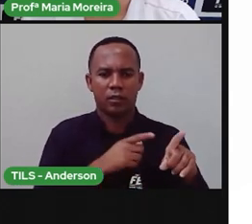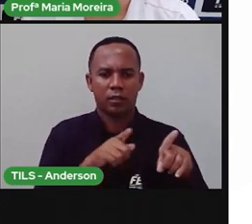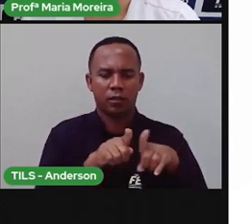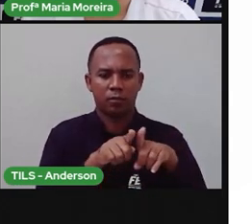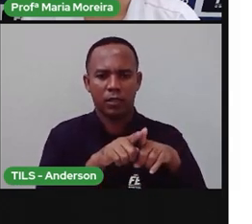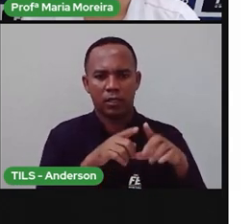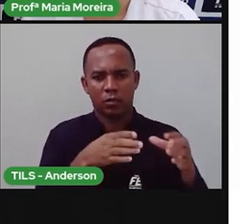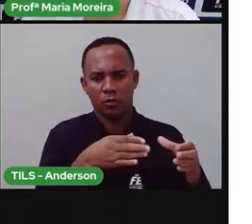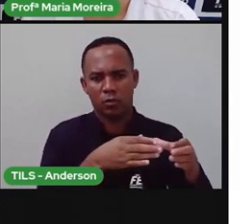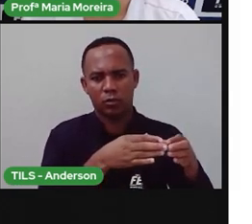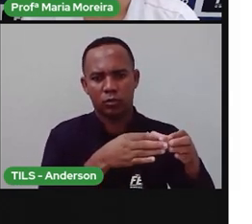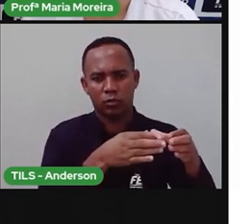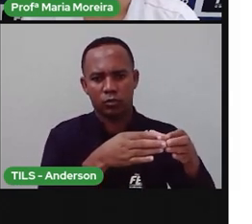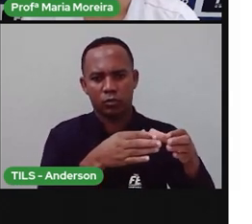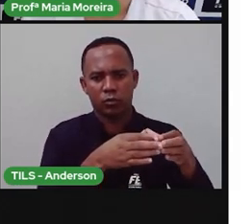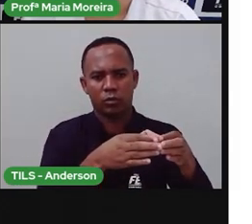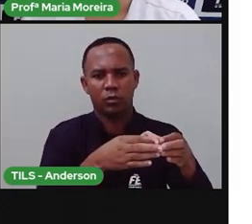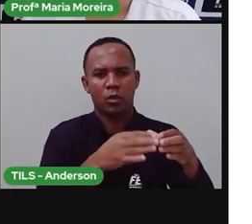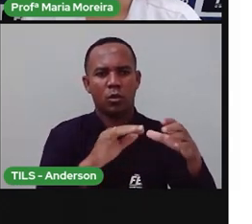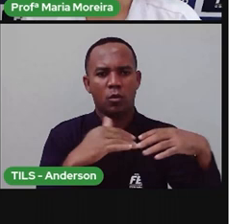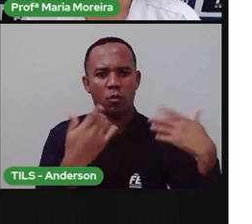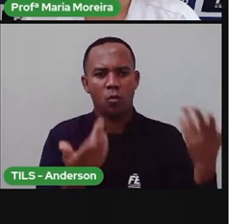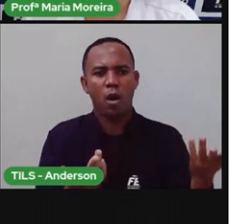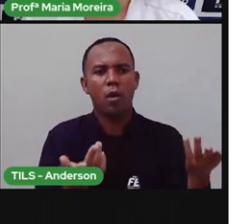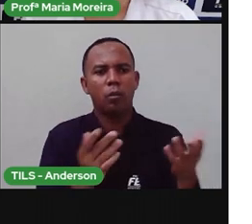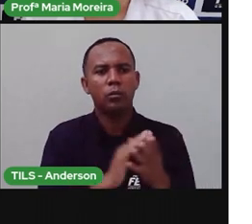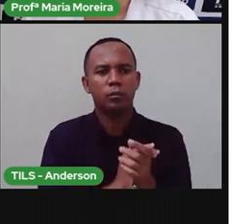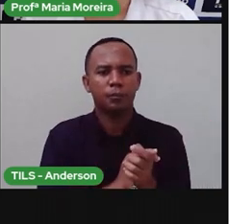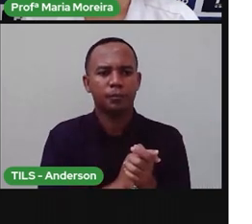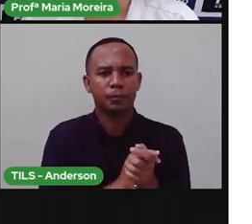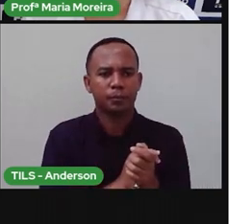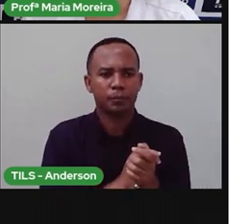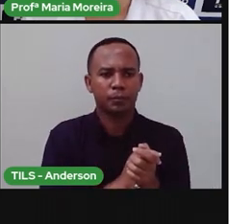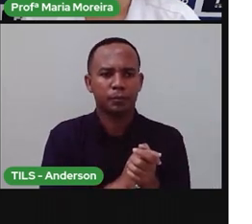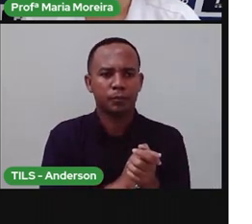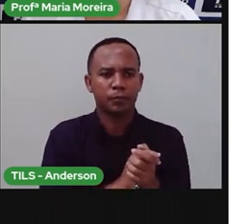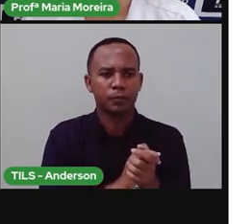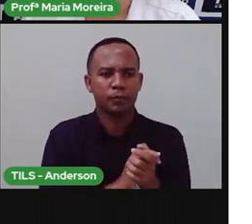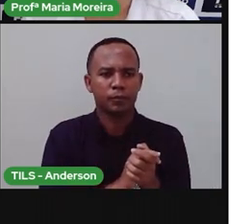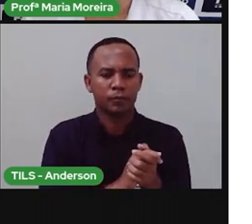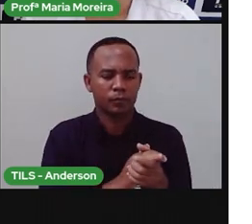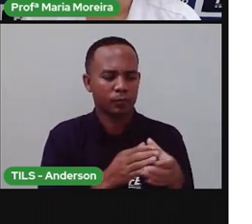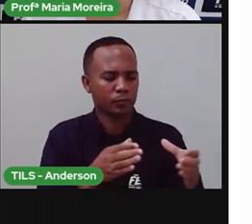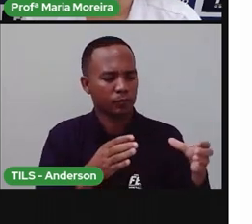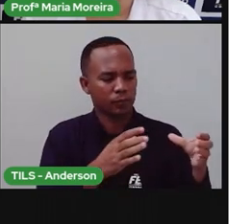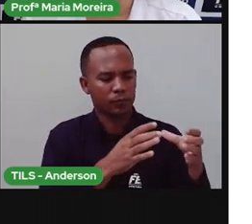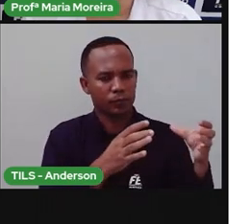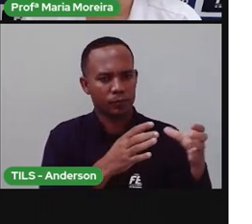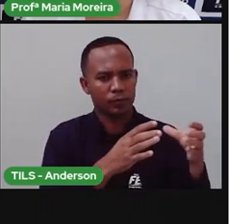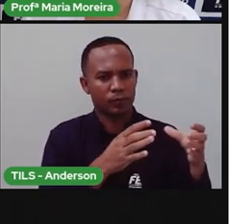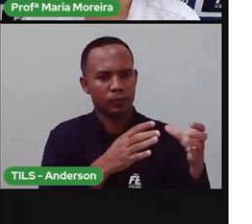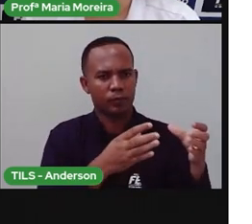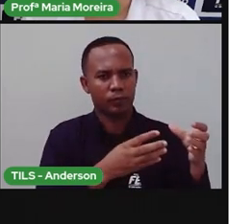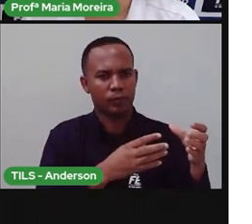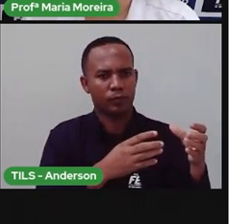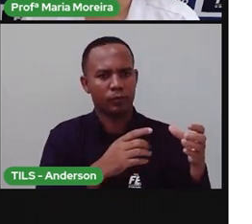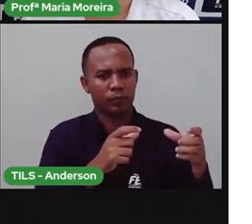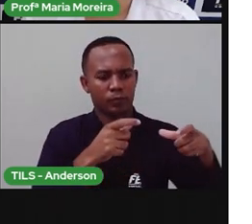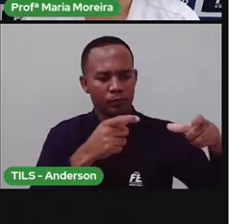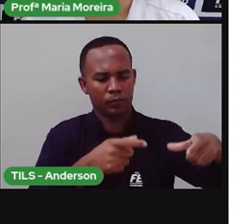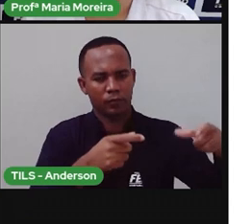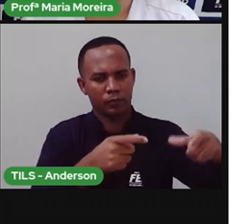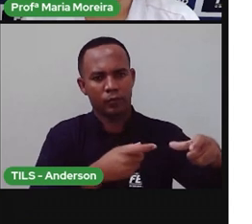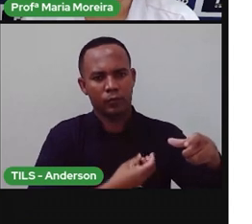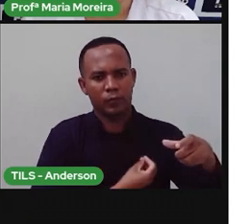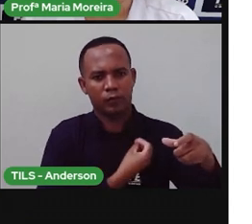conjunto de ecossistemas. Qual é a camada da Terra que é habitada pelos